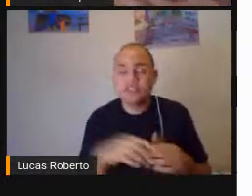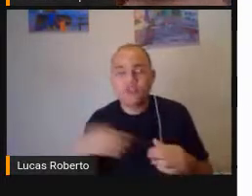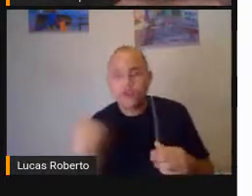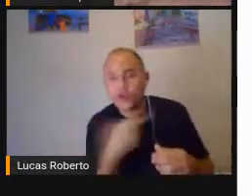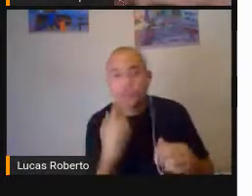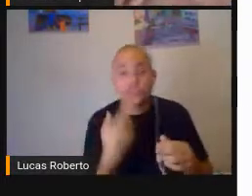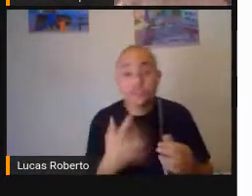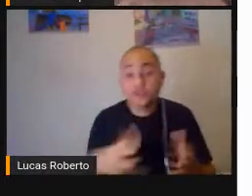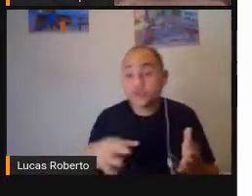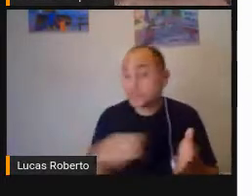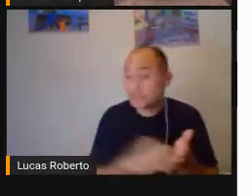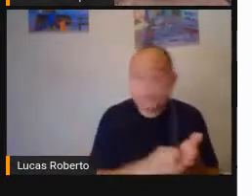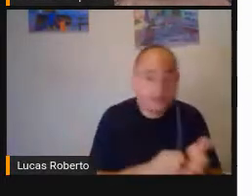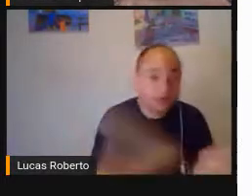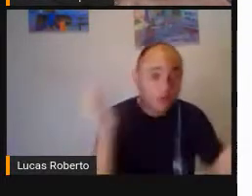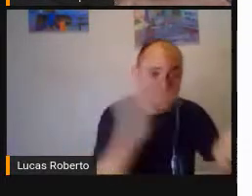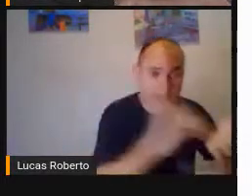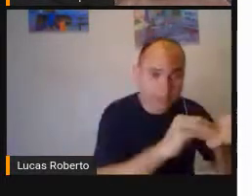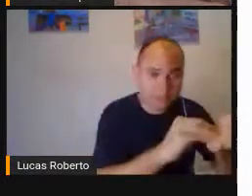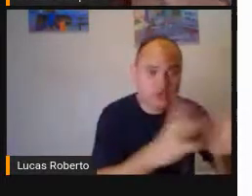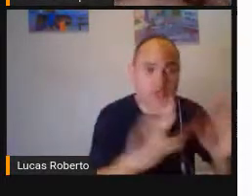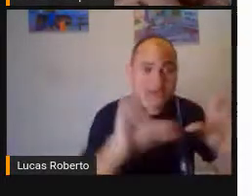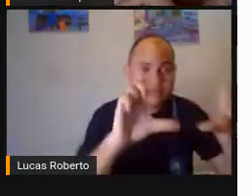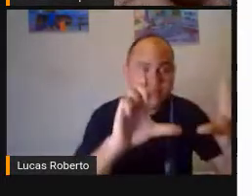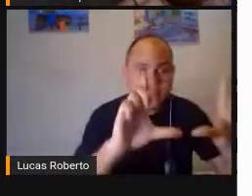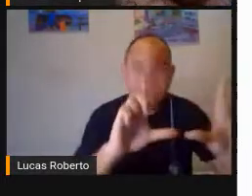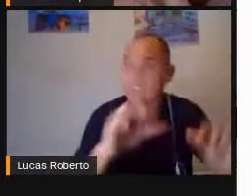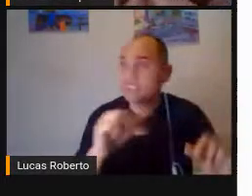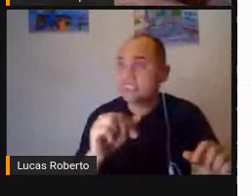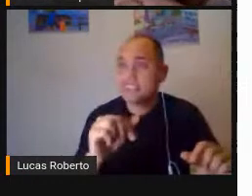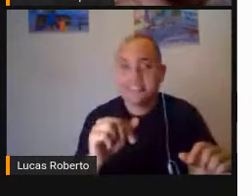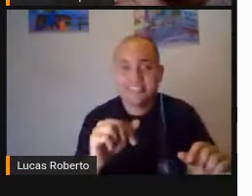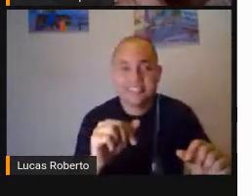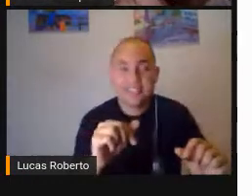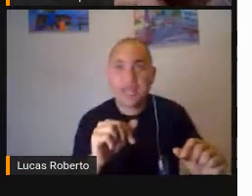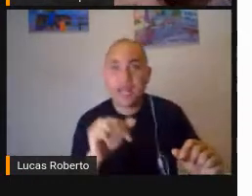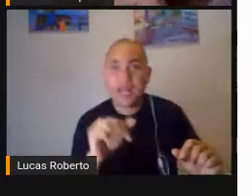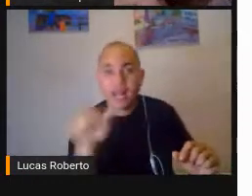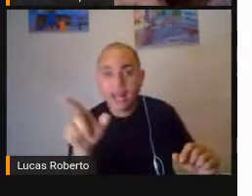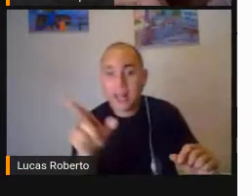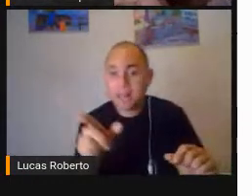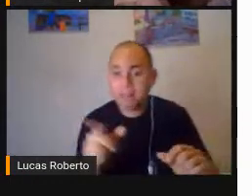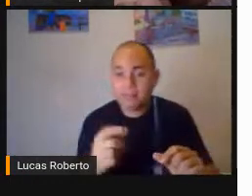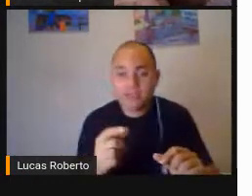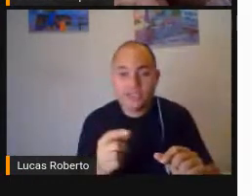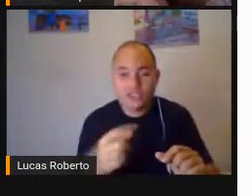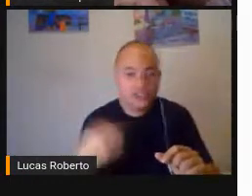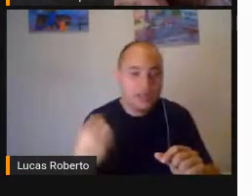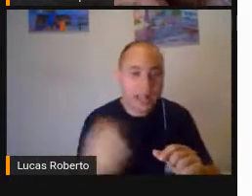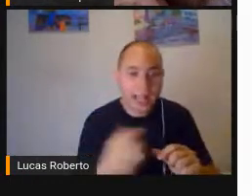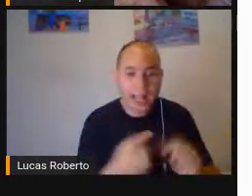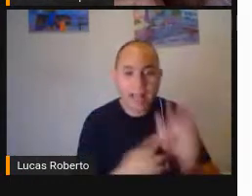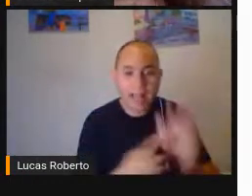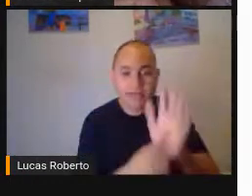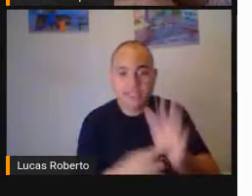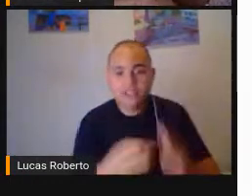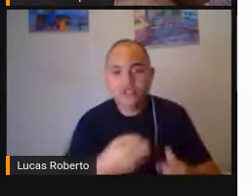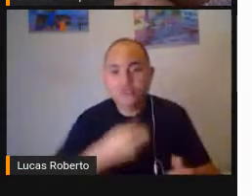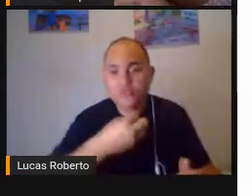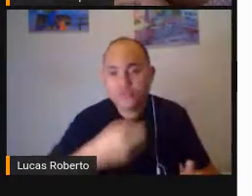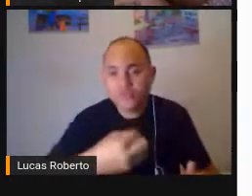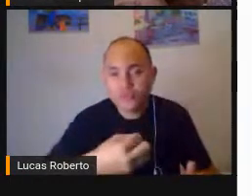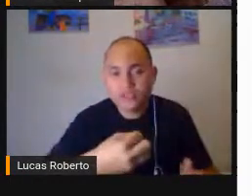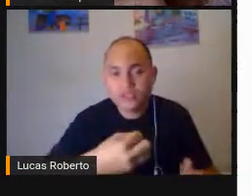mote E o mote A gente instala A extensão Ele só aparece O microfonezinho Ali do lado Que a gente clica E consegue fazer Essas interlocuções